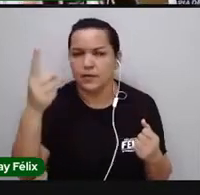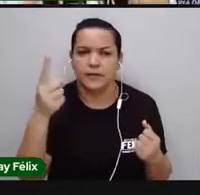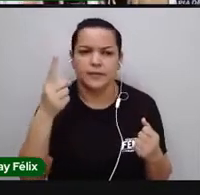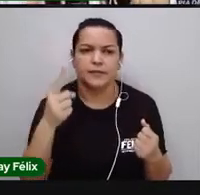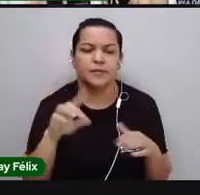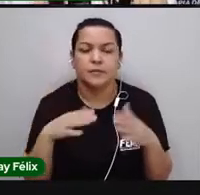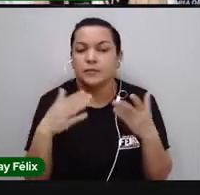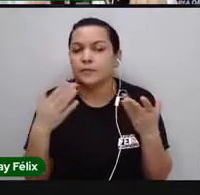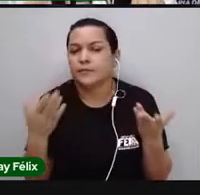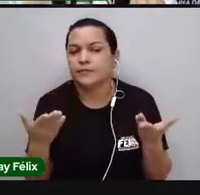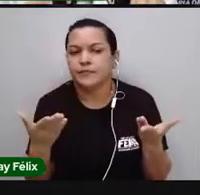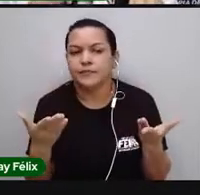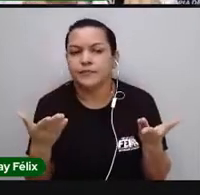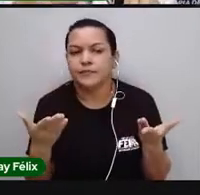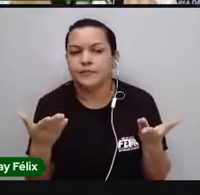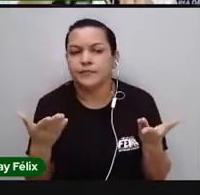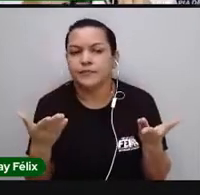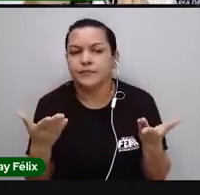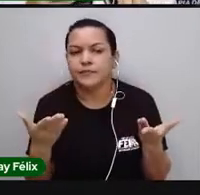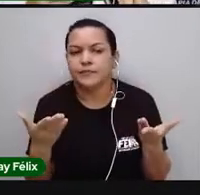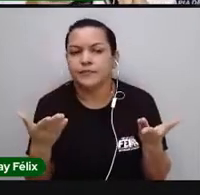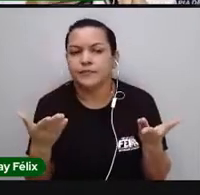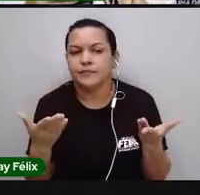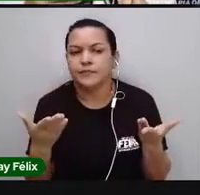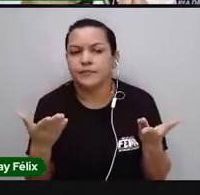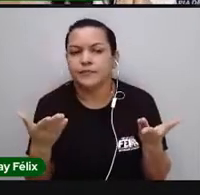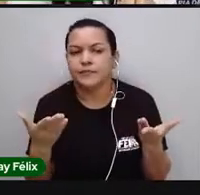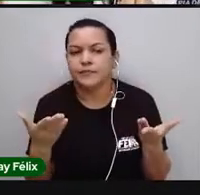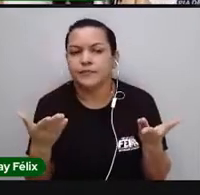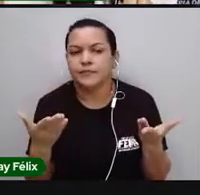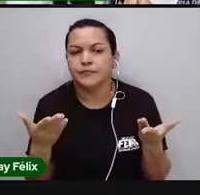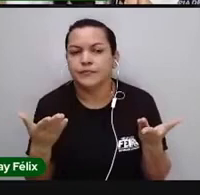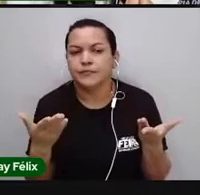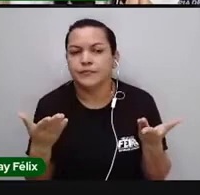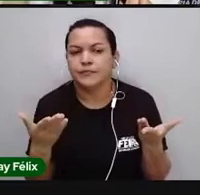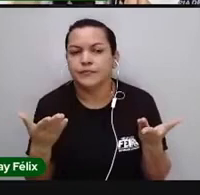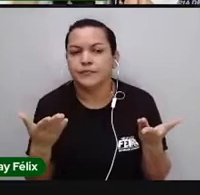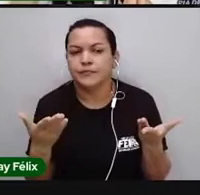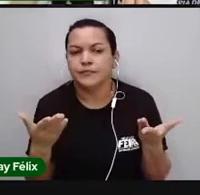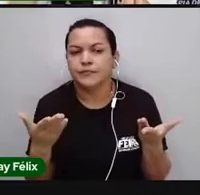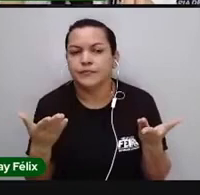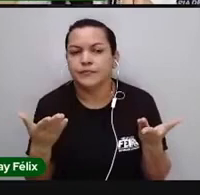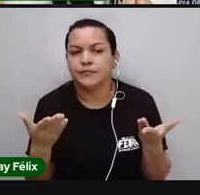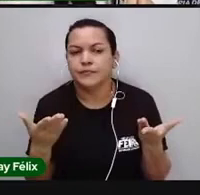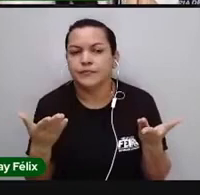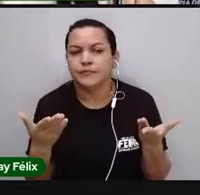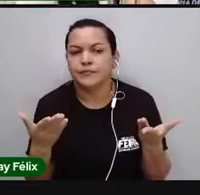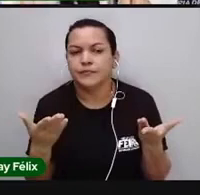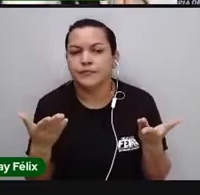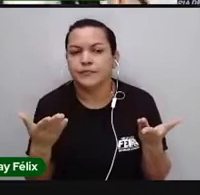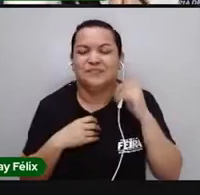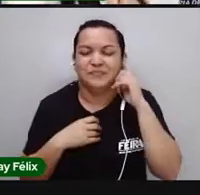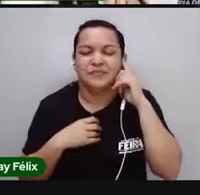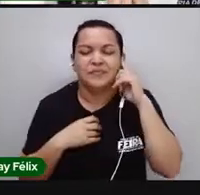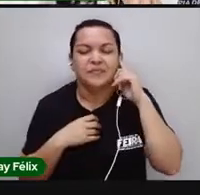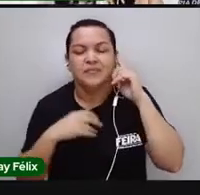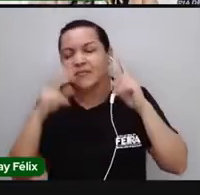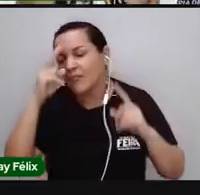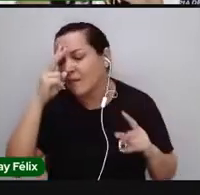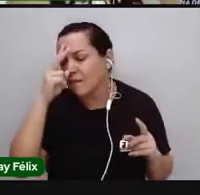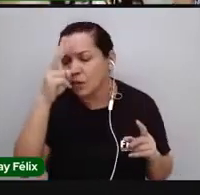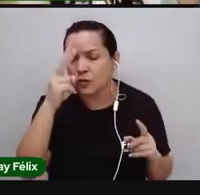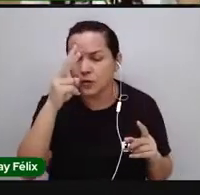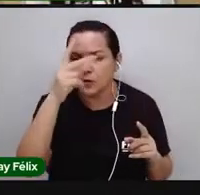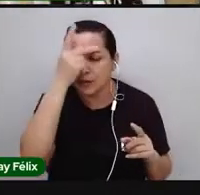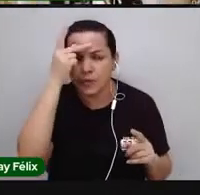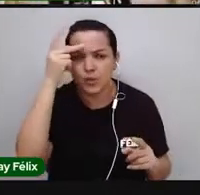quando essa ideia, ela é fortificada, vamos pensar assim, por mais pessoas,